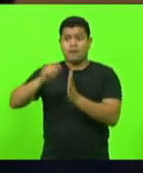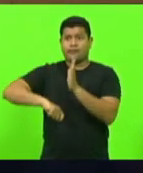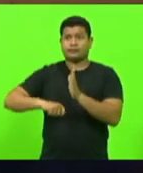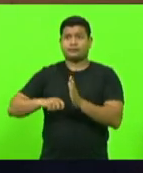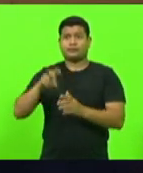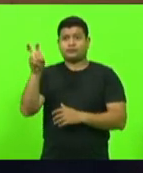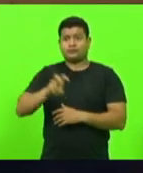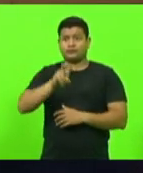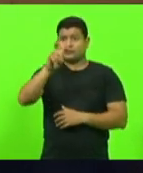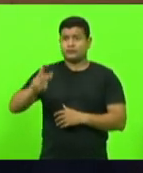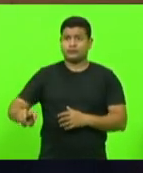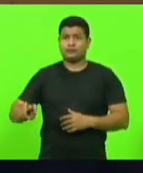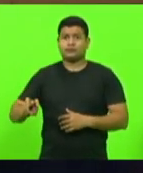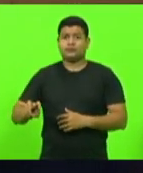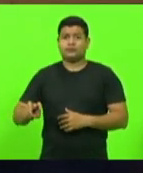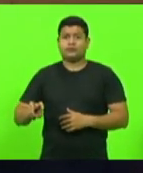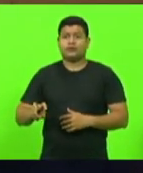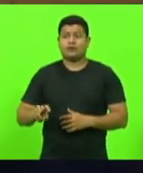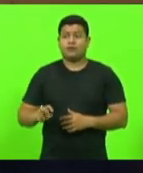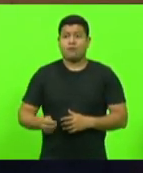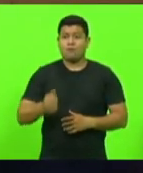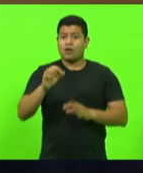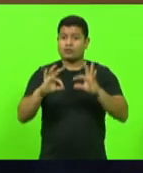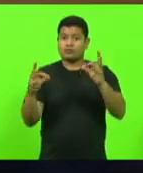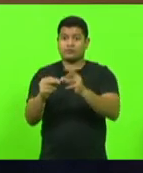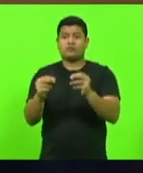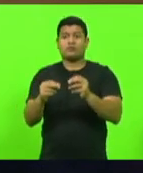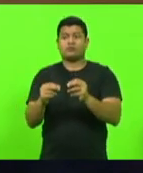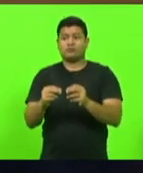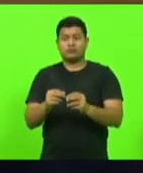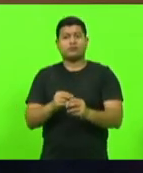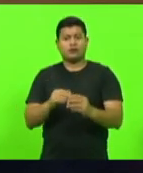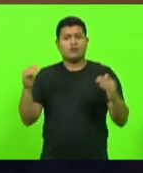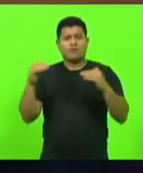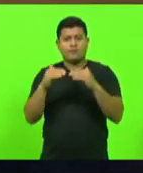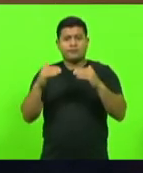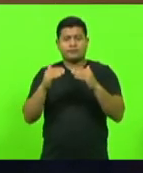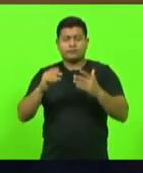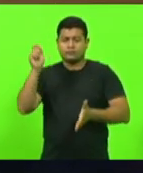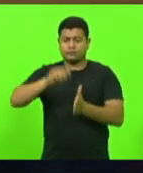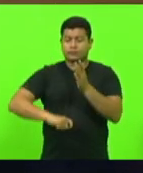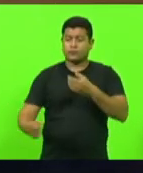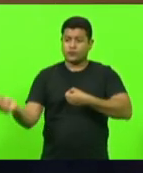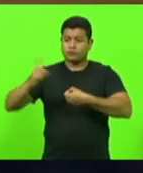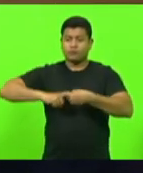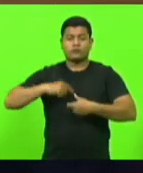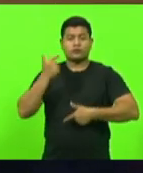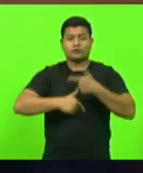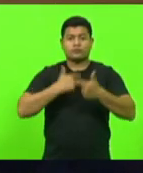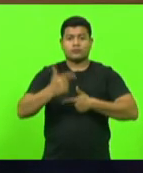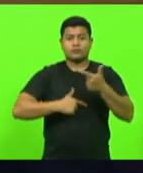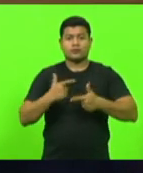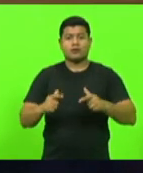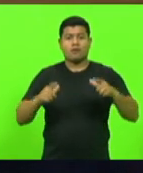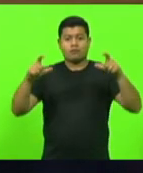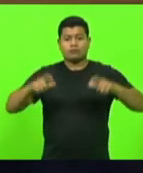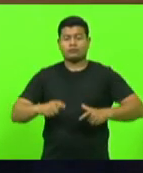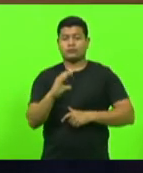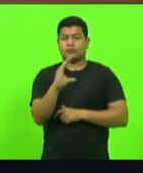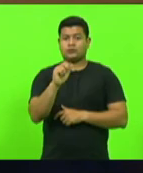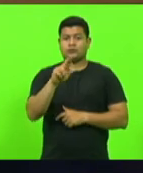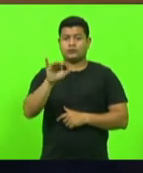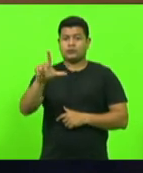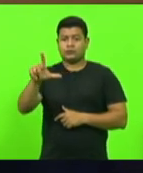sempre tem um ou outro que é meio sem noção mas quase a anonimidade estaria fazendo um abaixo-assinado para ele retornar à atividade sabe então eu quero aqui deixar meu